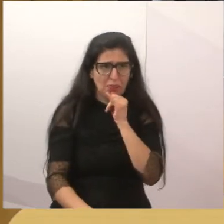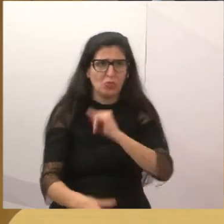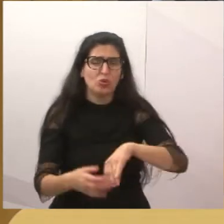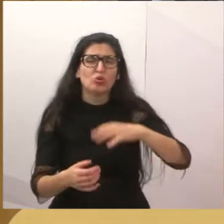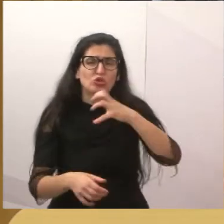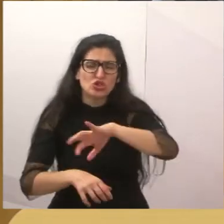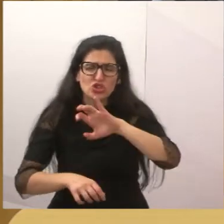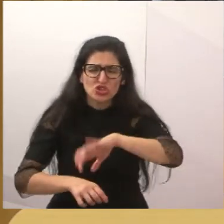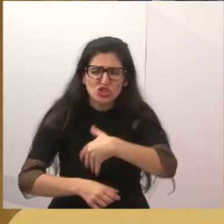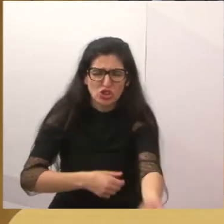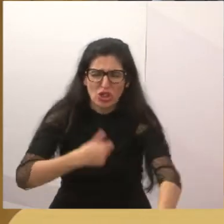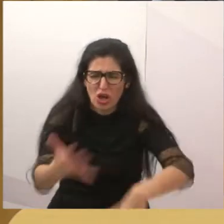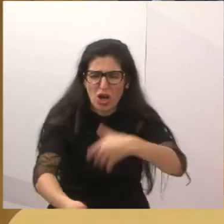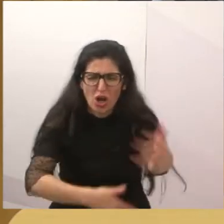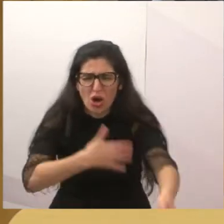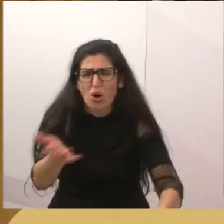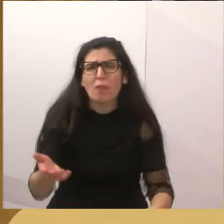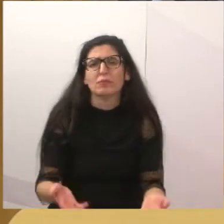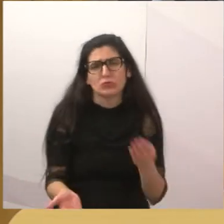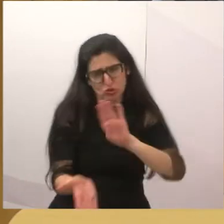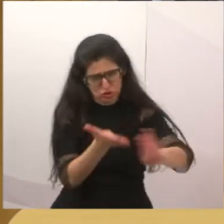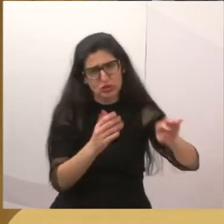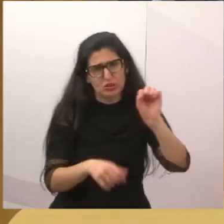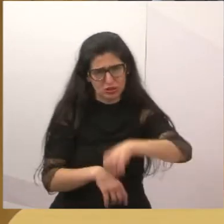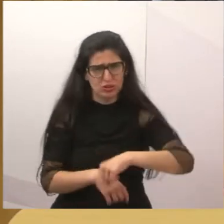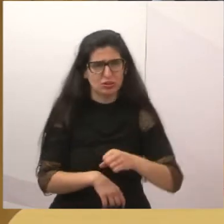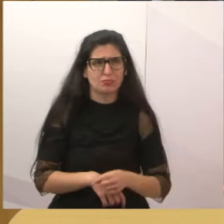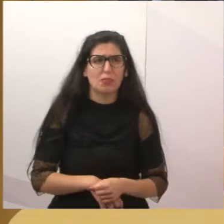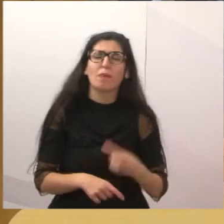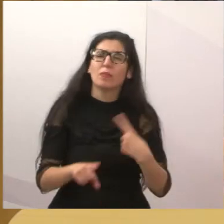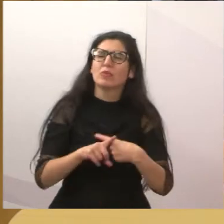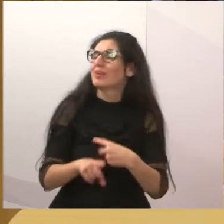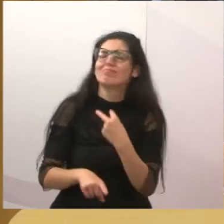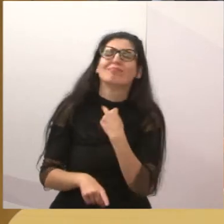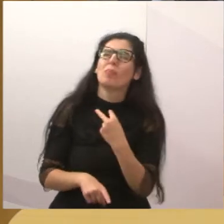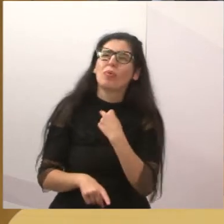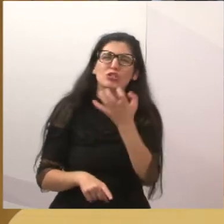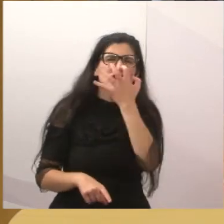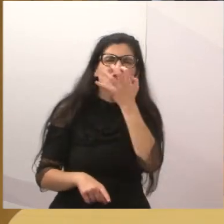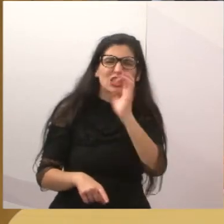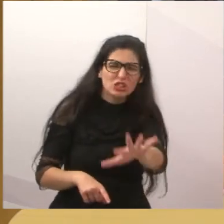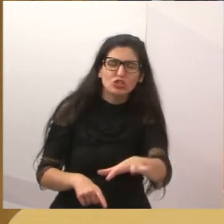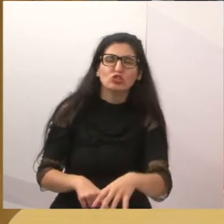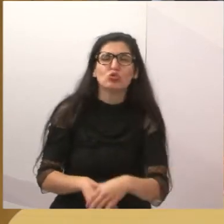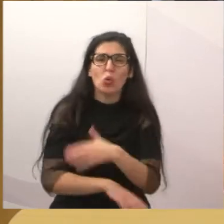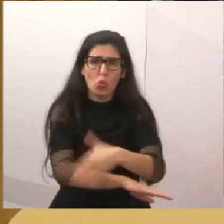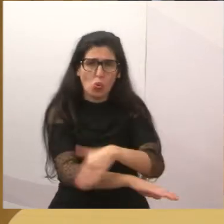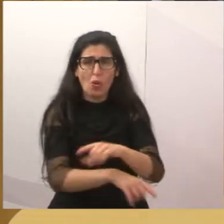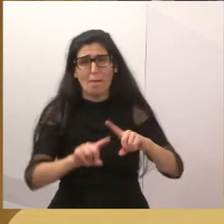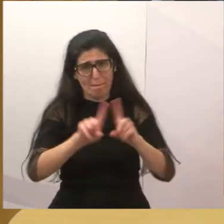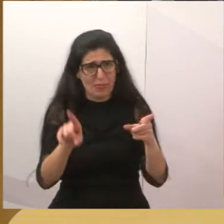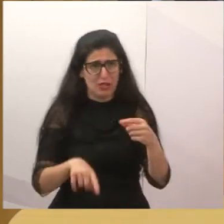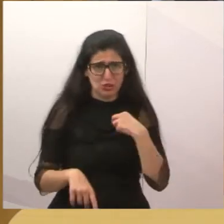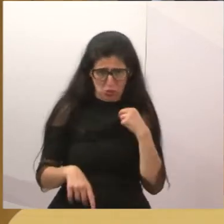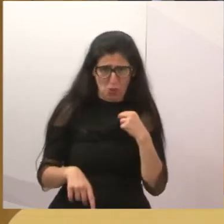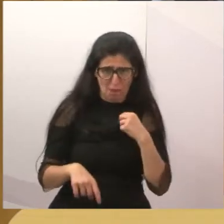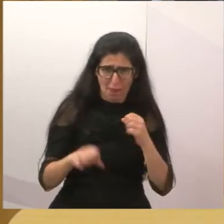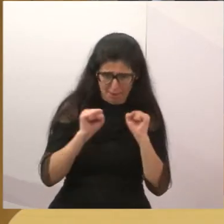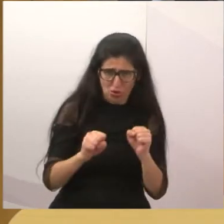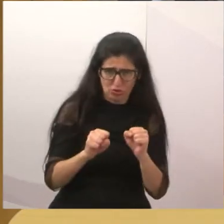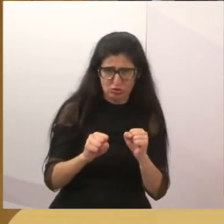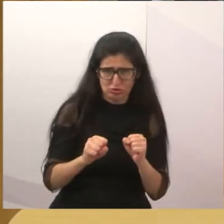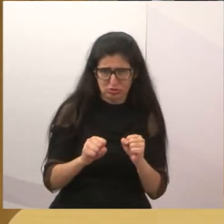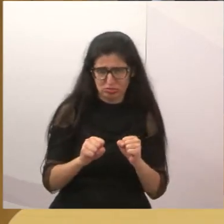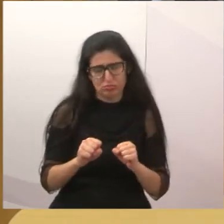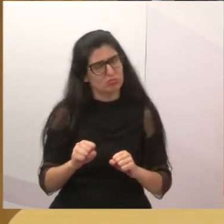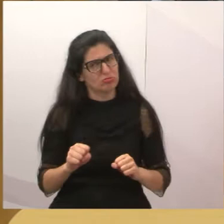também. Eu acho que nada mais justo. Por que não pode jogar entulho pela rua, mas pode jogar roupa? Não dá, né? Eu